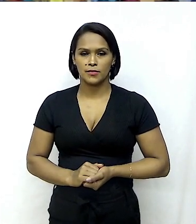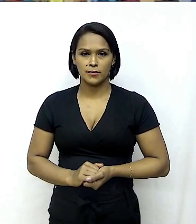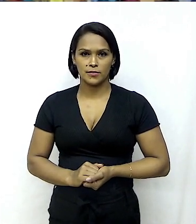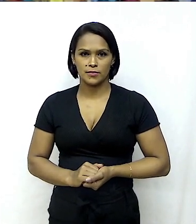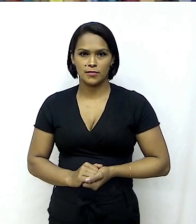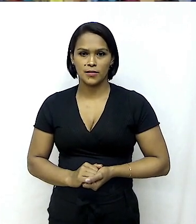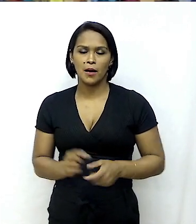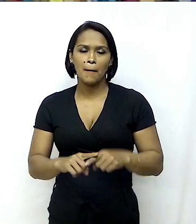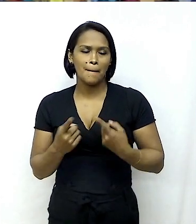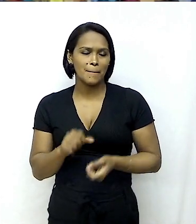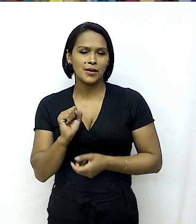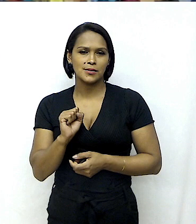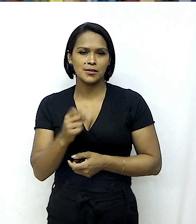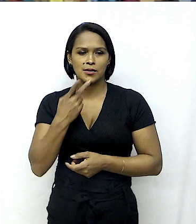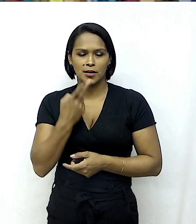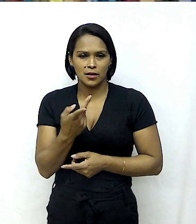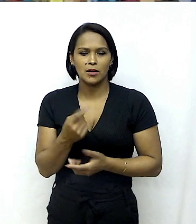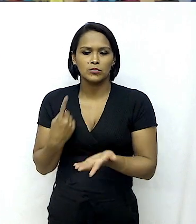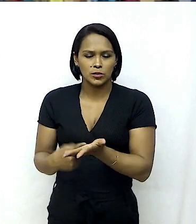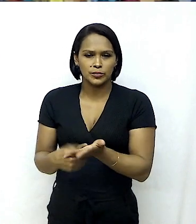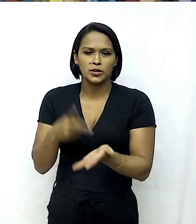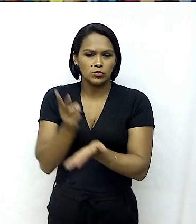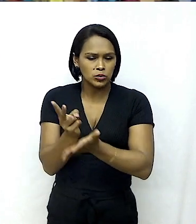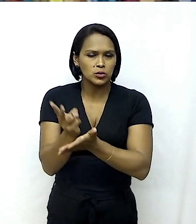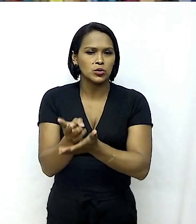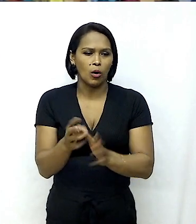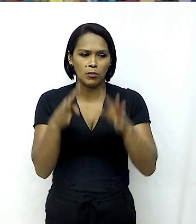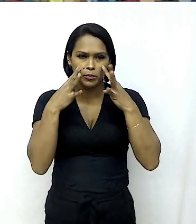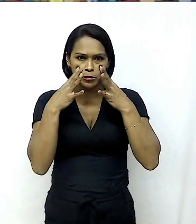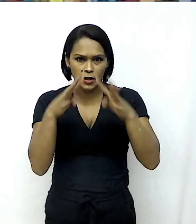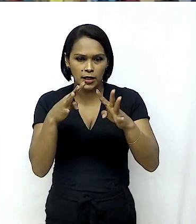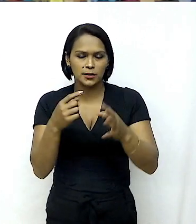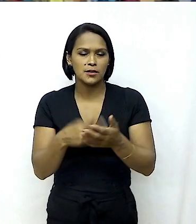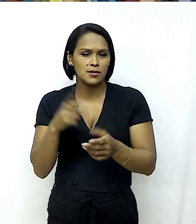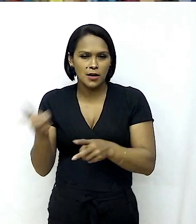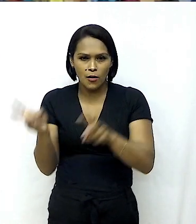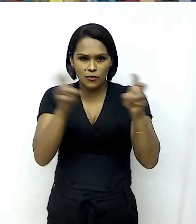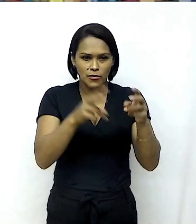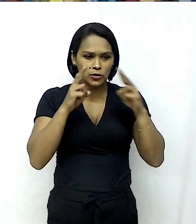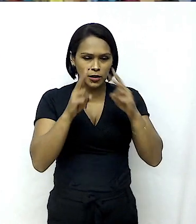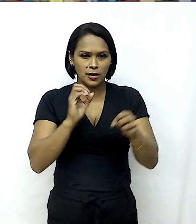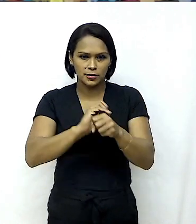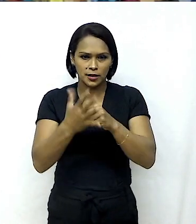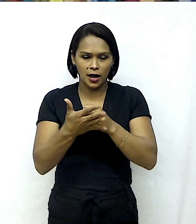Mas é isso. Estamos atentos. A COVID